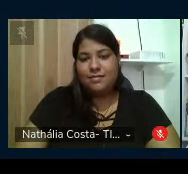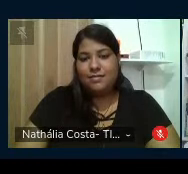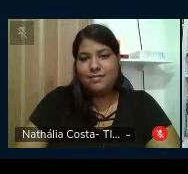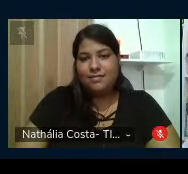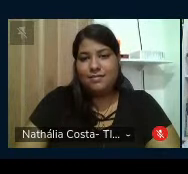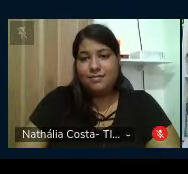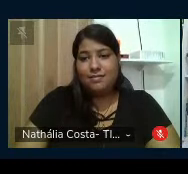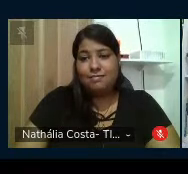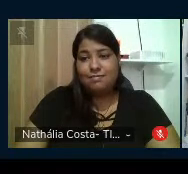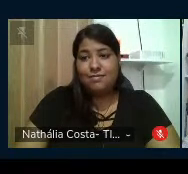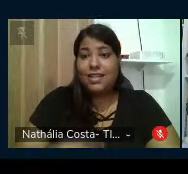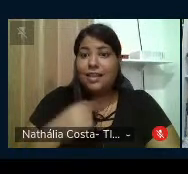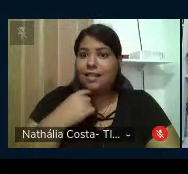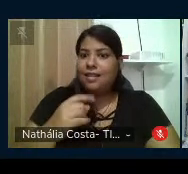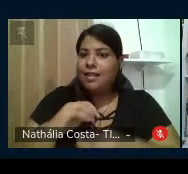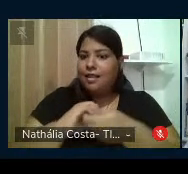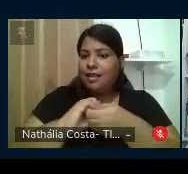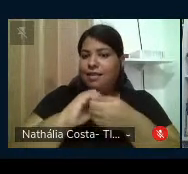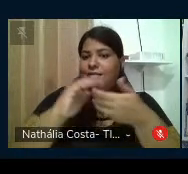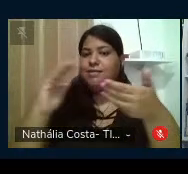Ninguém solta a mão, ninguém